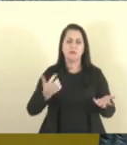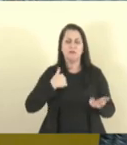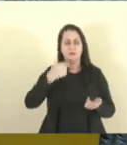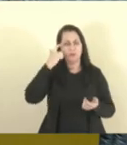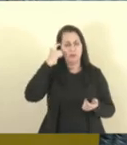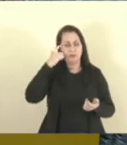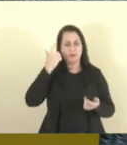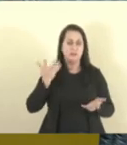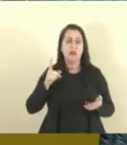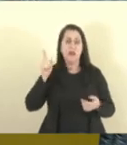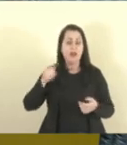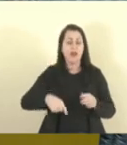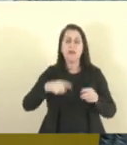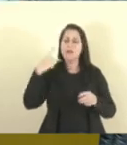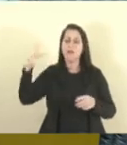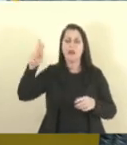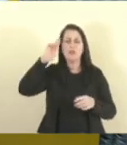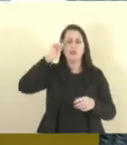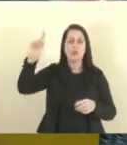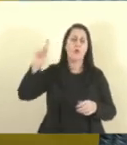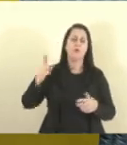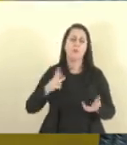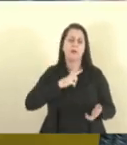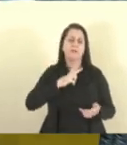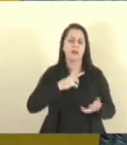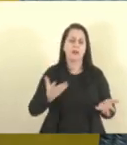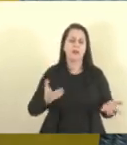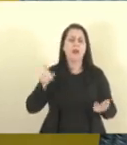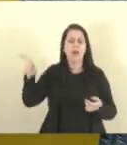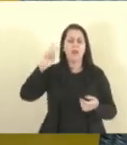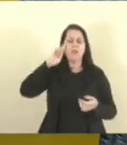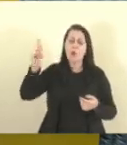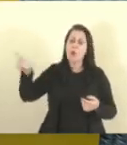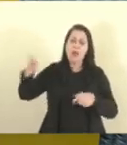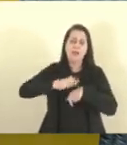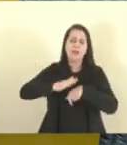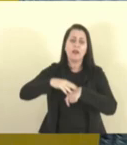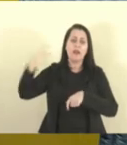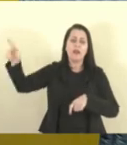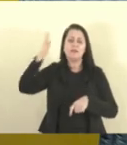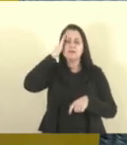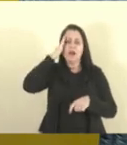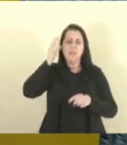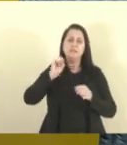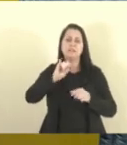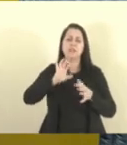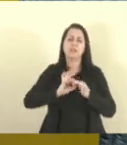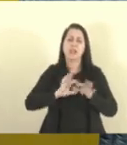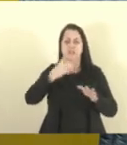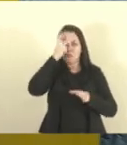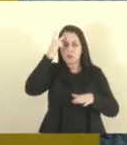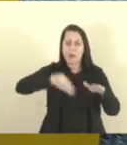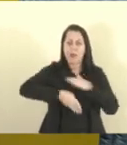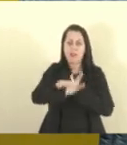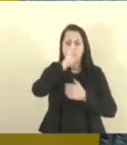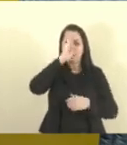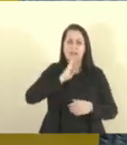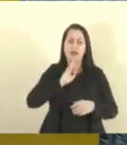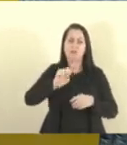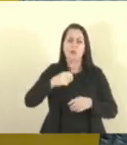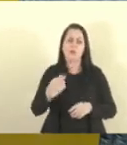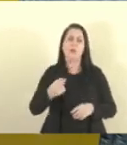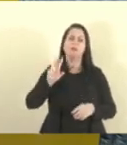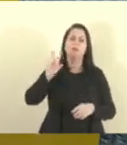absoluta, ela é a propriedade do dono. Então deveria ser critério do dono, se ele quer permitir entrada franca para tal segmento, se ele quer dar meia entrada